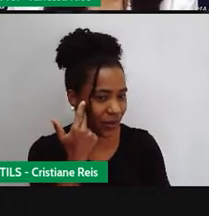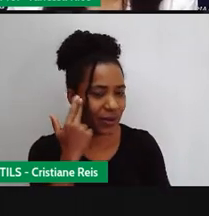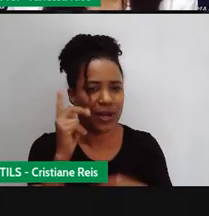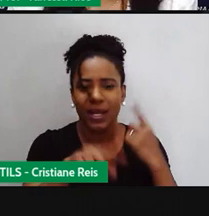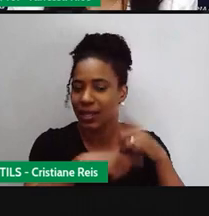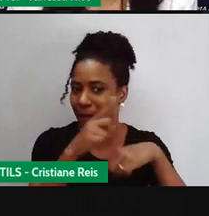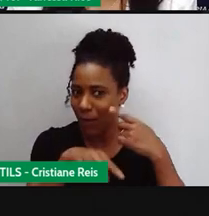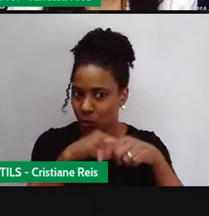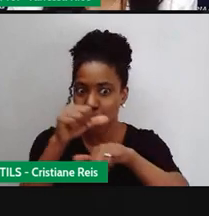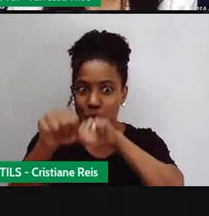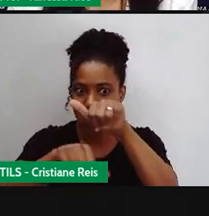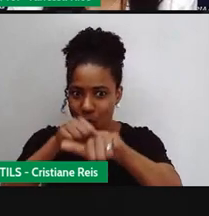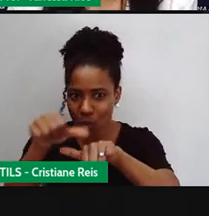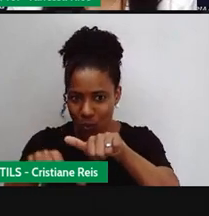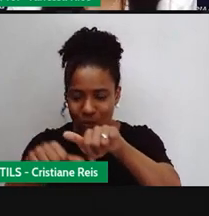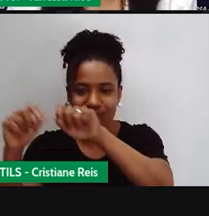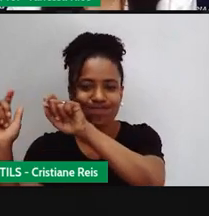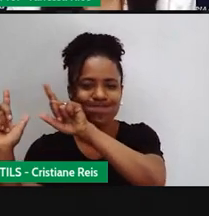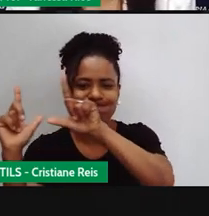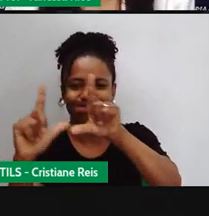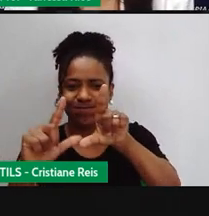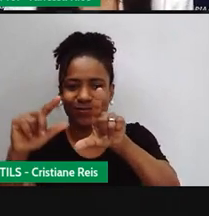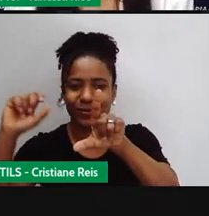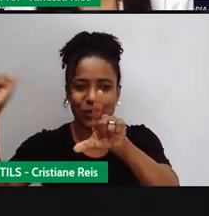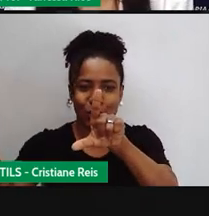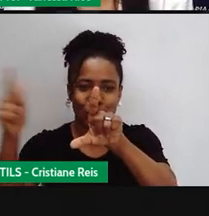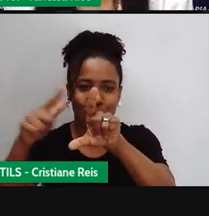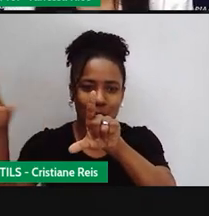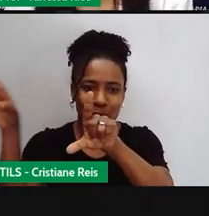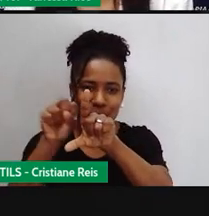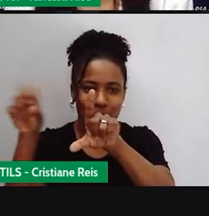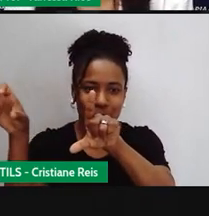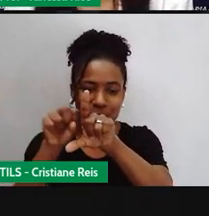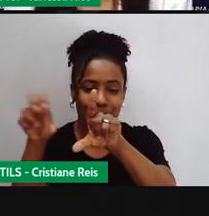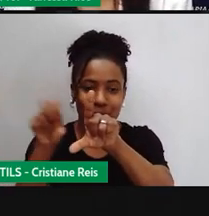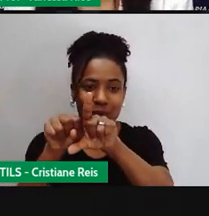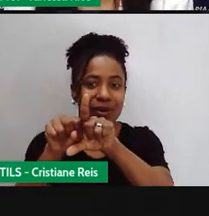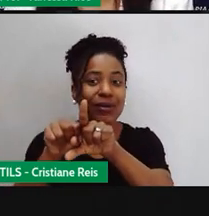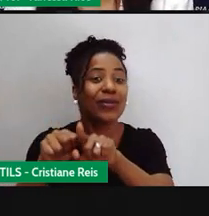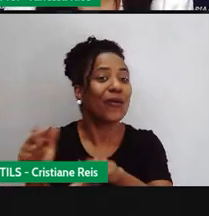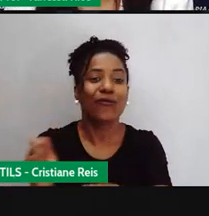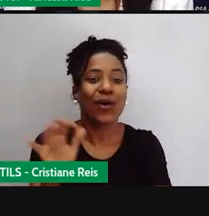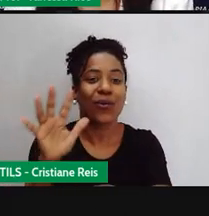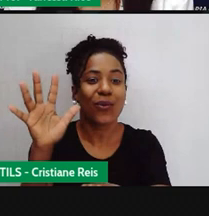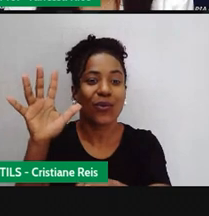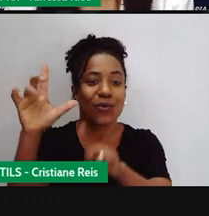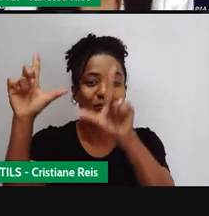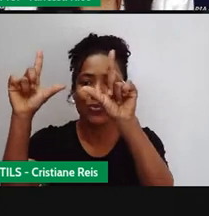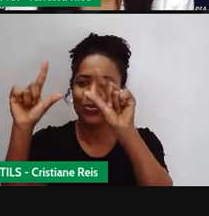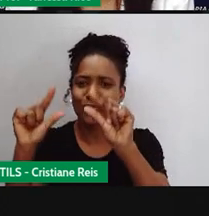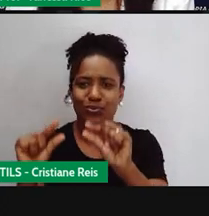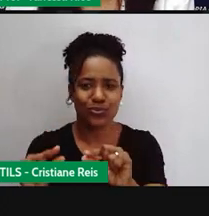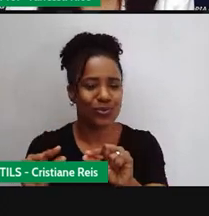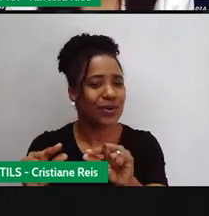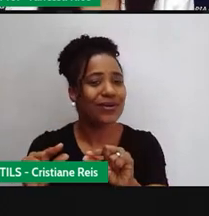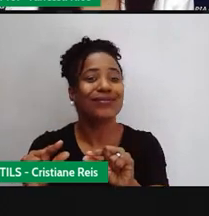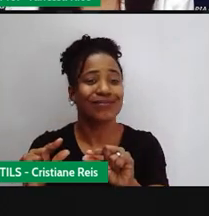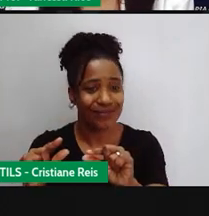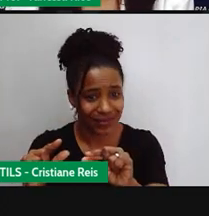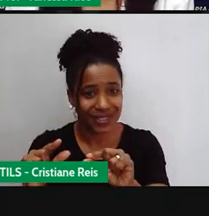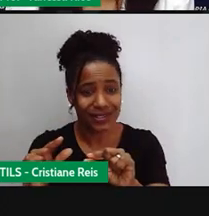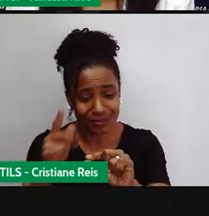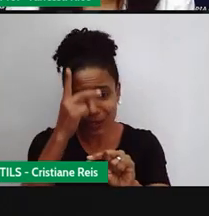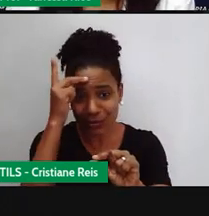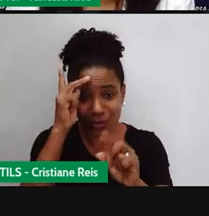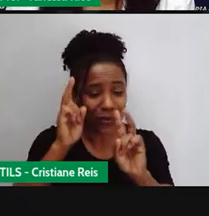dessas placas, a conta de energia abaixou o seu valor, né, porque as pessoas aí desta casa continuaram aí com